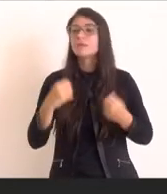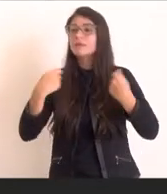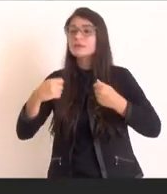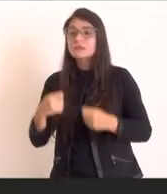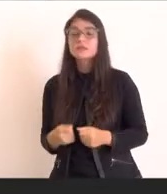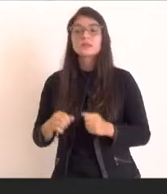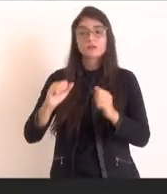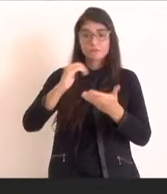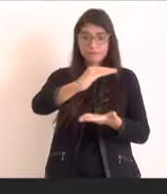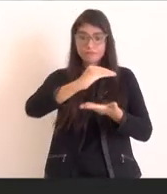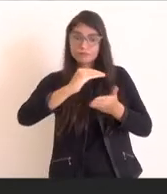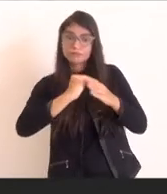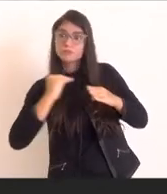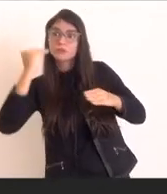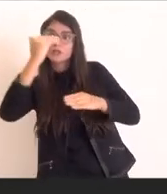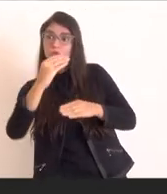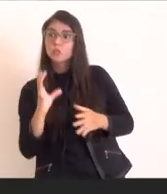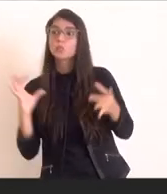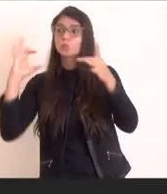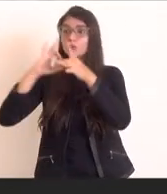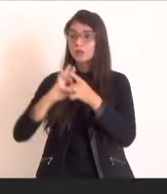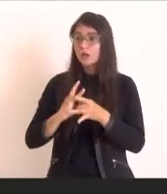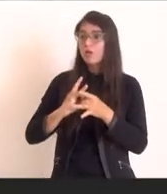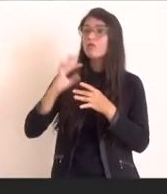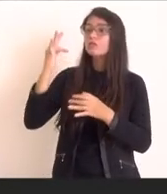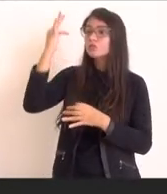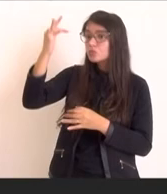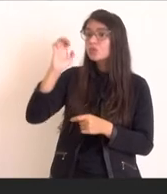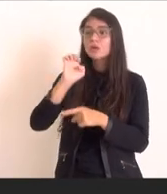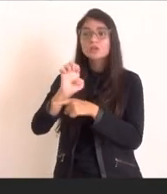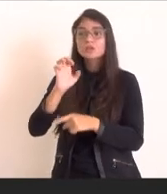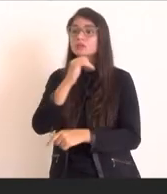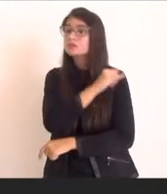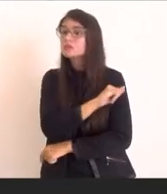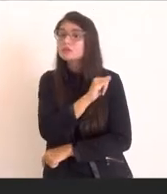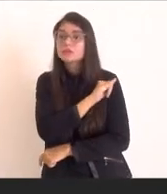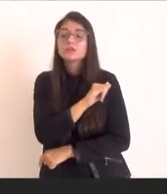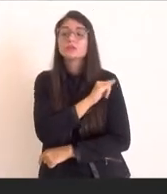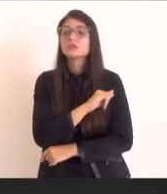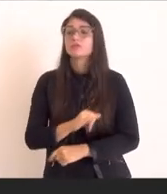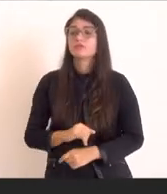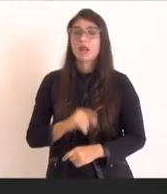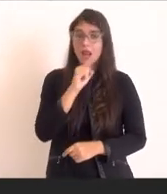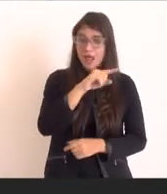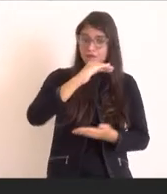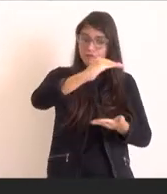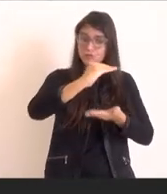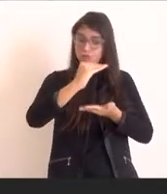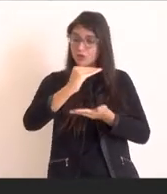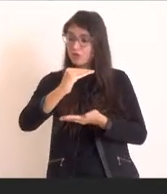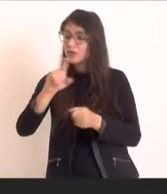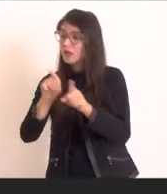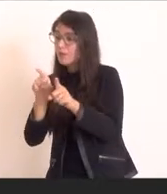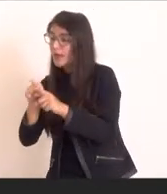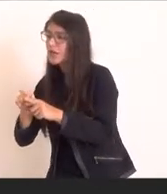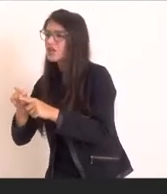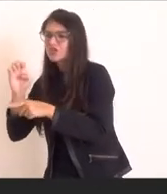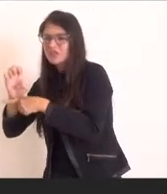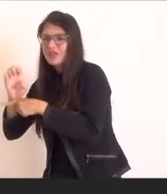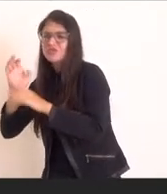com esse grande ganho para o futuro do Estado do Rio de Janeiro. Com parte dos recursos que o Estado já gasta comprando